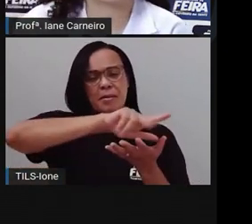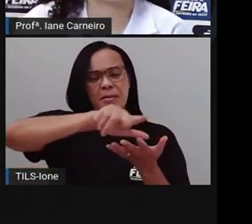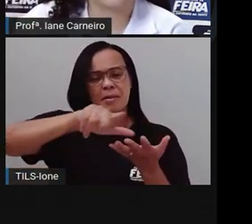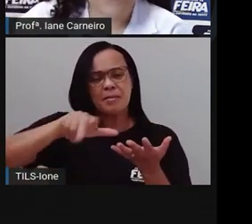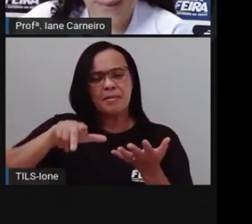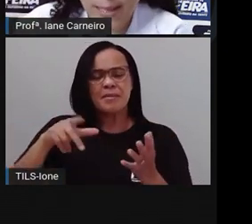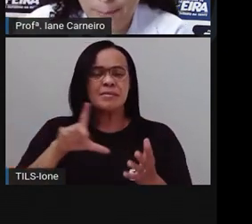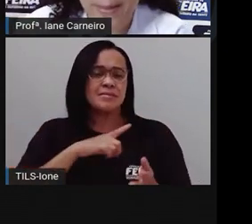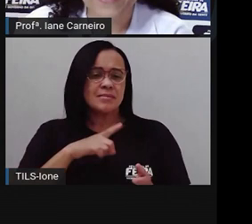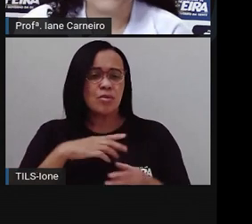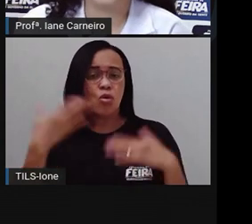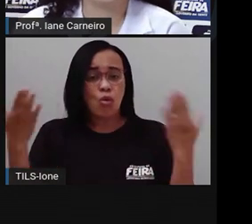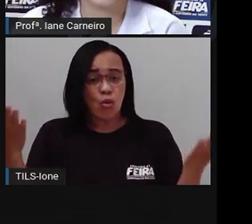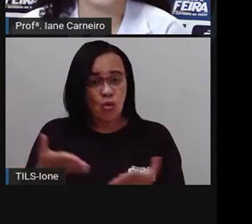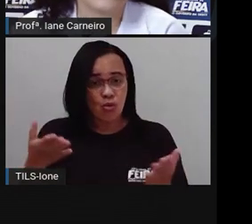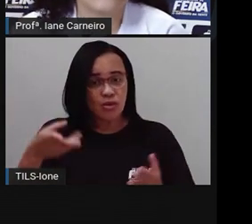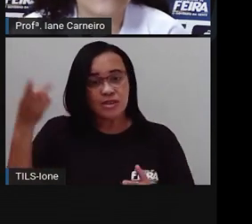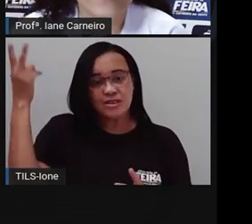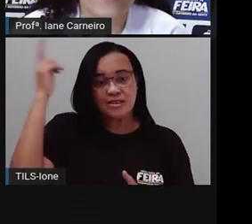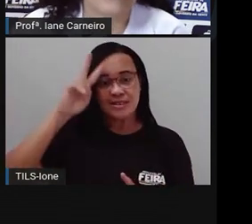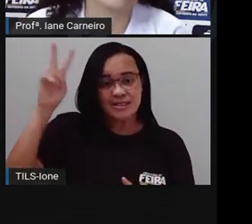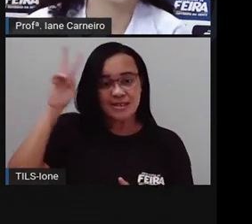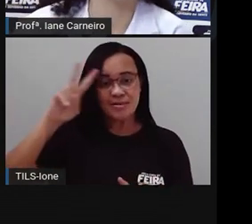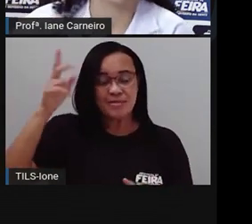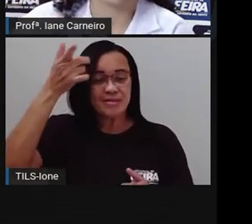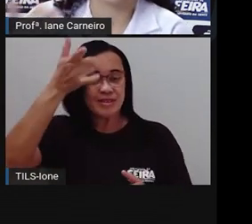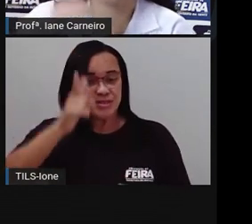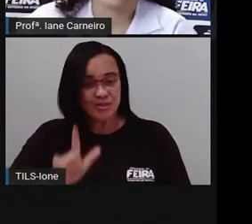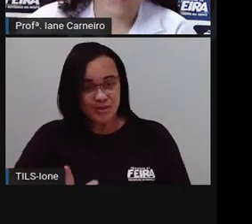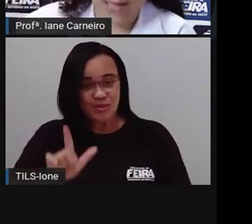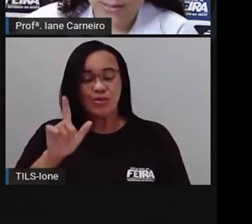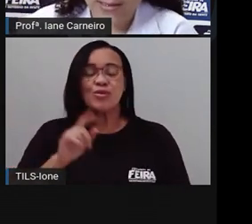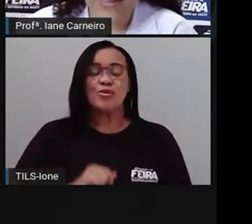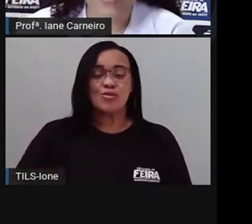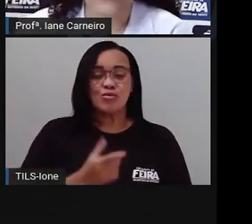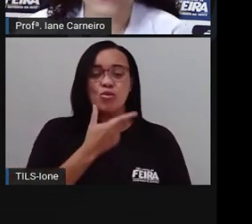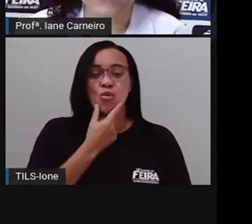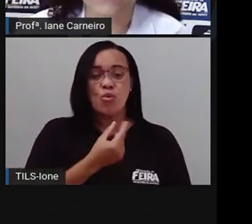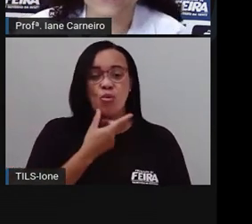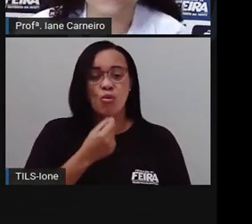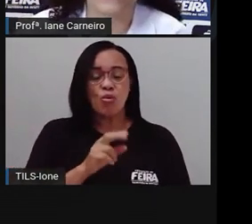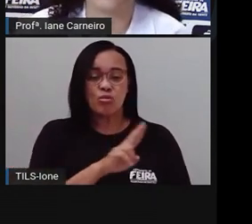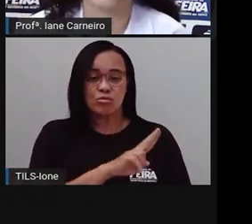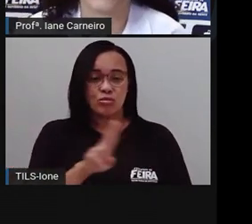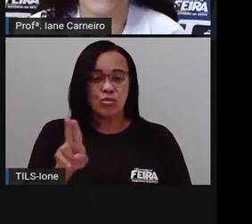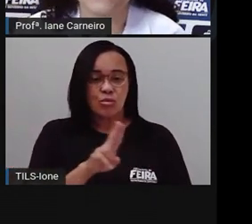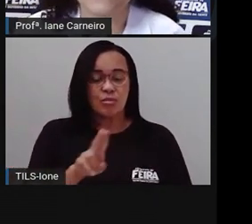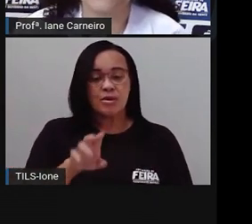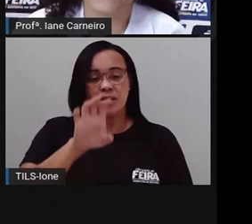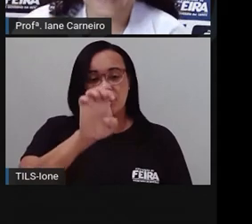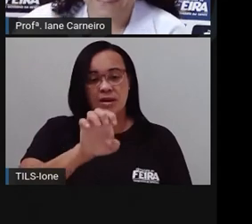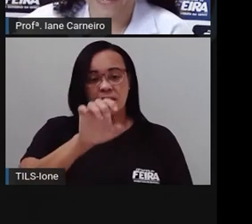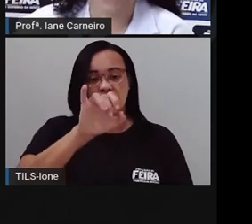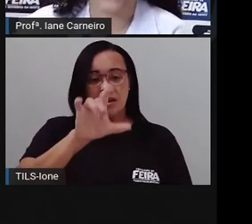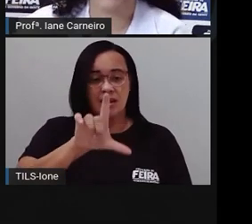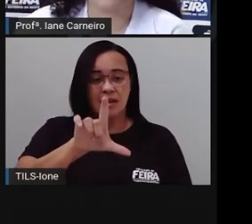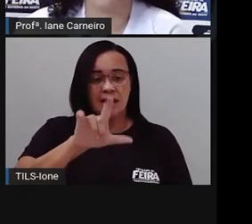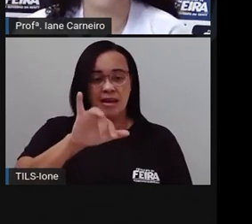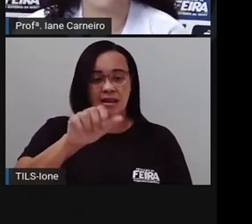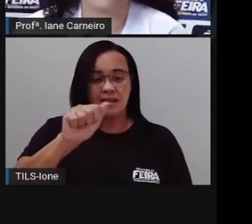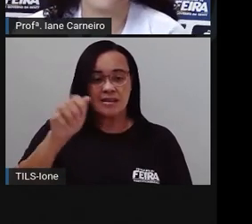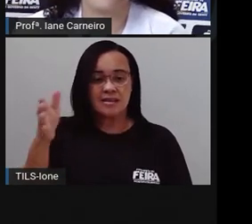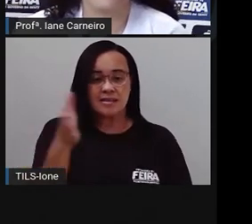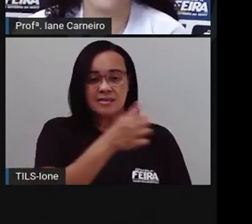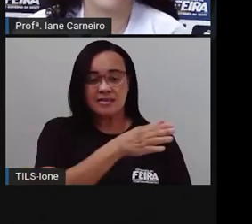relembrar aquele poema de Elia José que nós vimos nas aulas anteriores. Vocês se lembram dele? Desse poema?